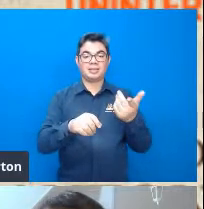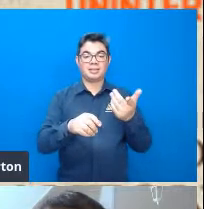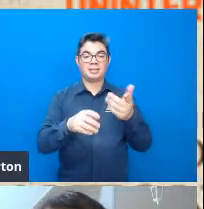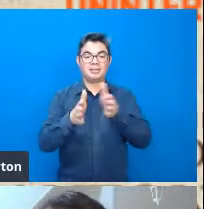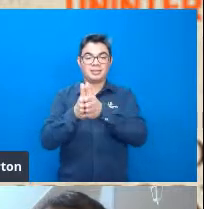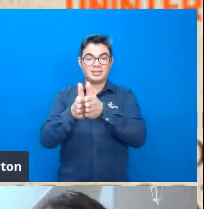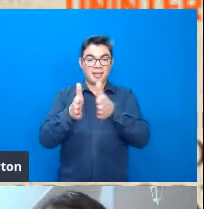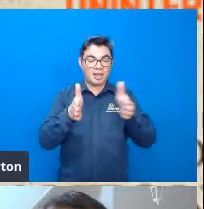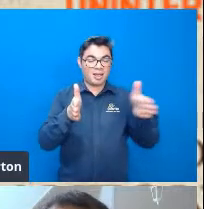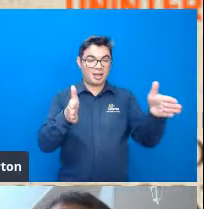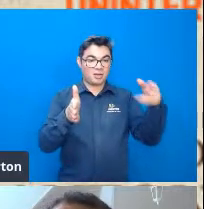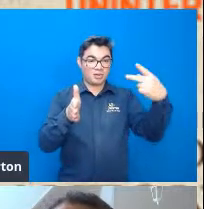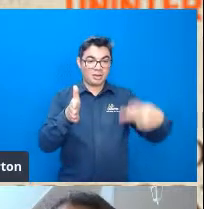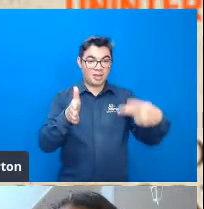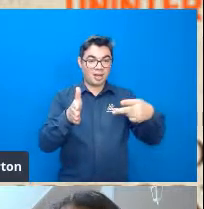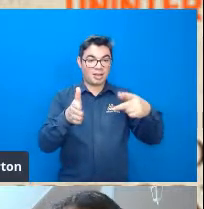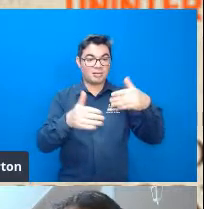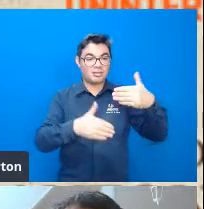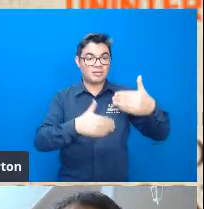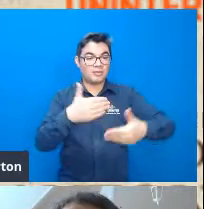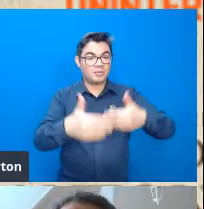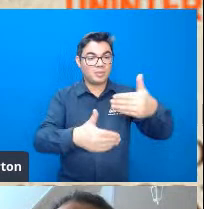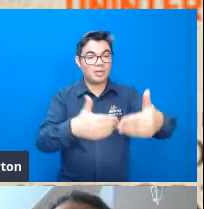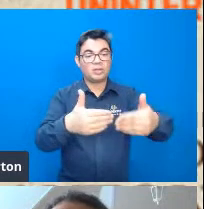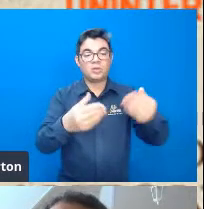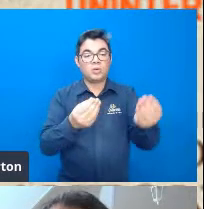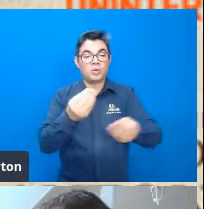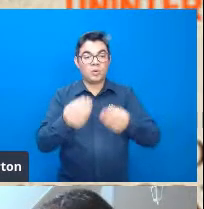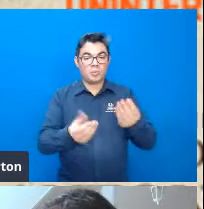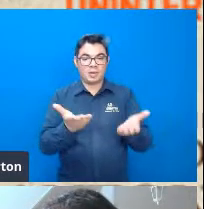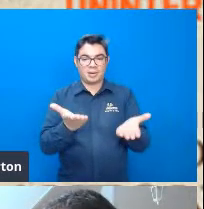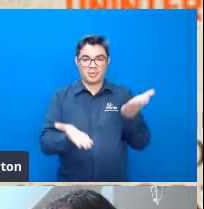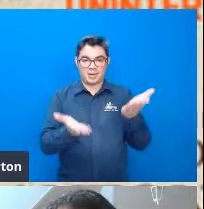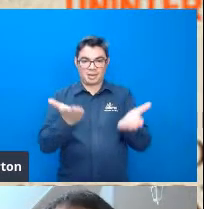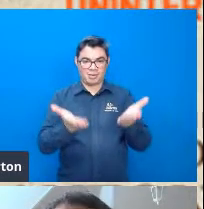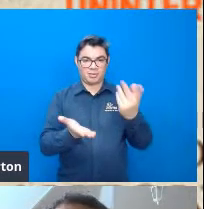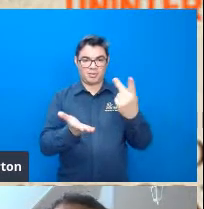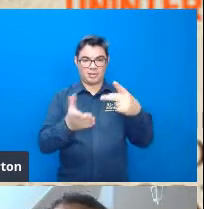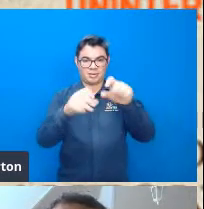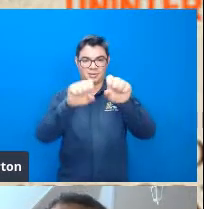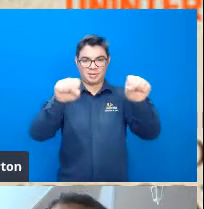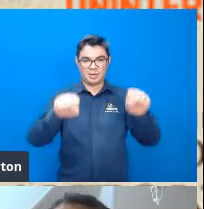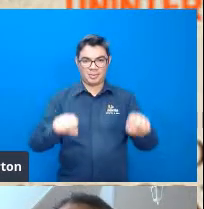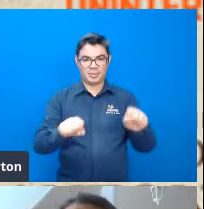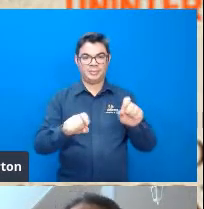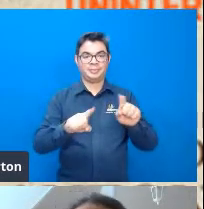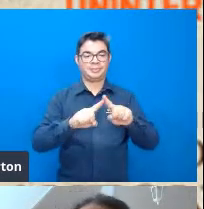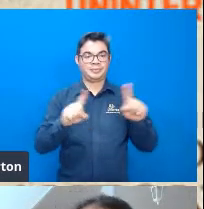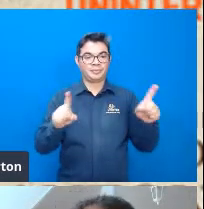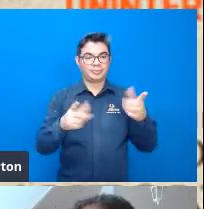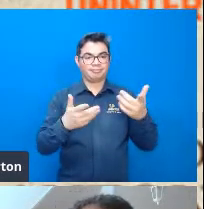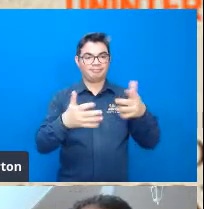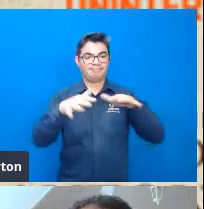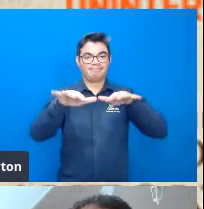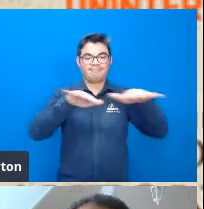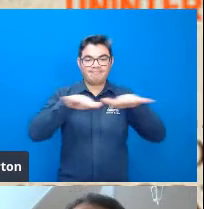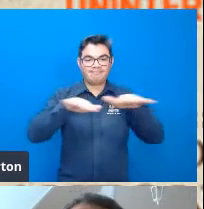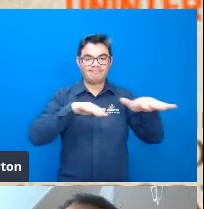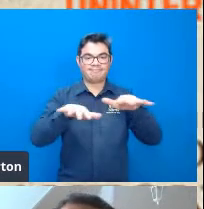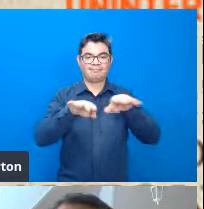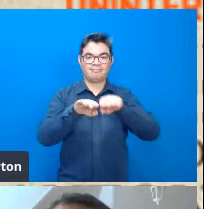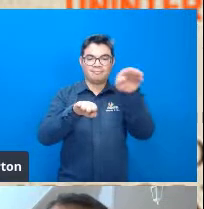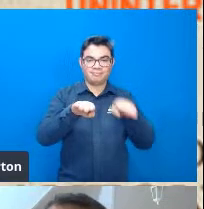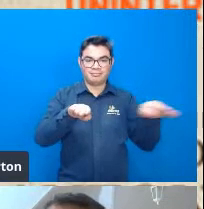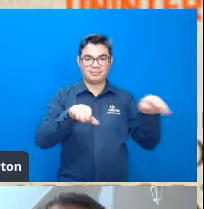desenvolvimento equilibrado de um sistema ela não sofreu tectonismo recente